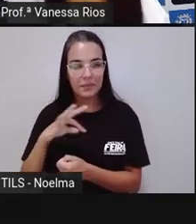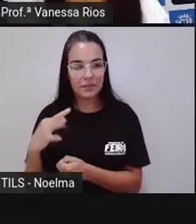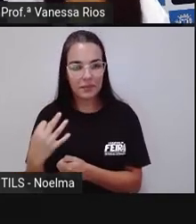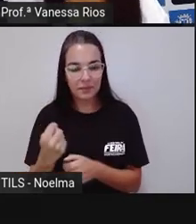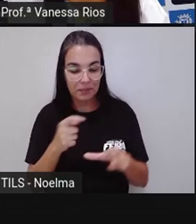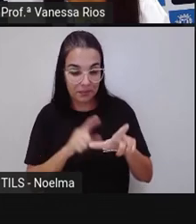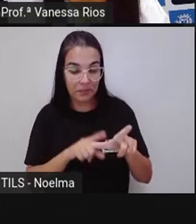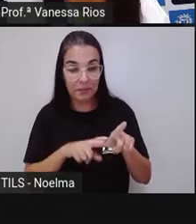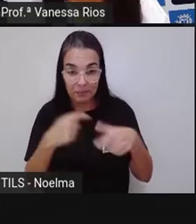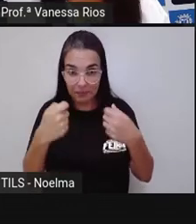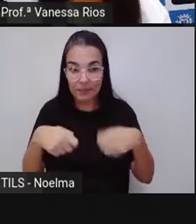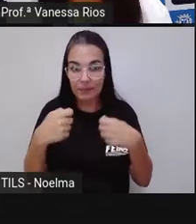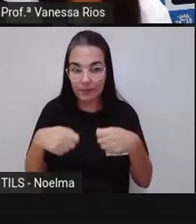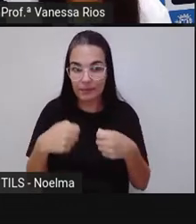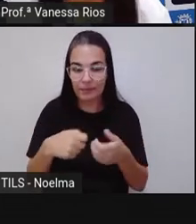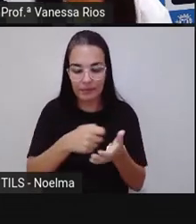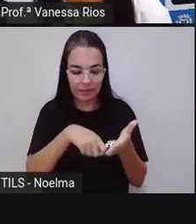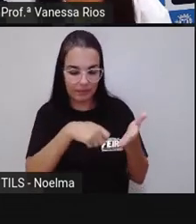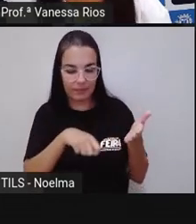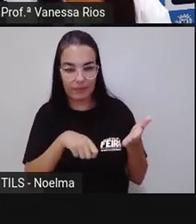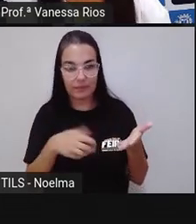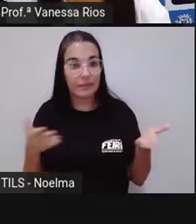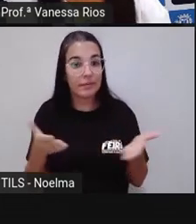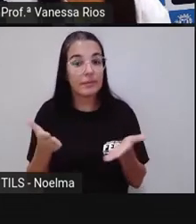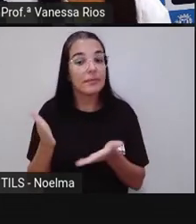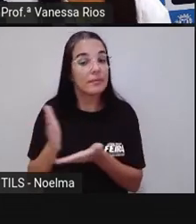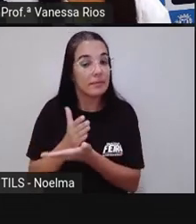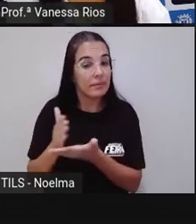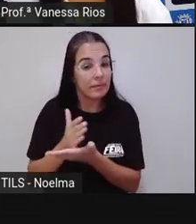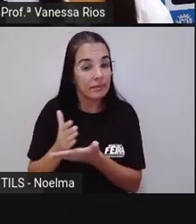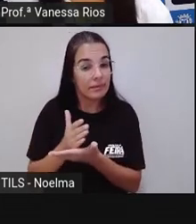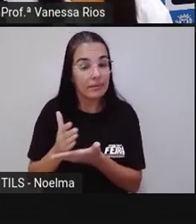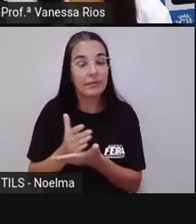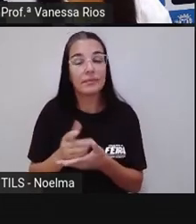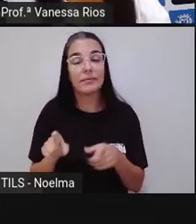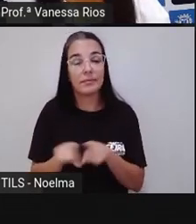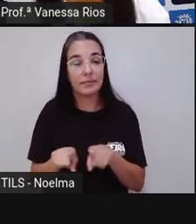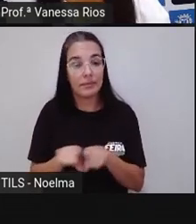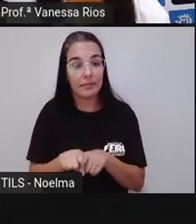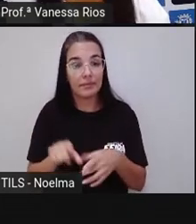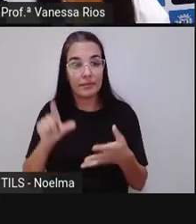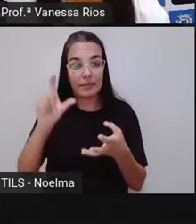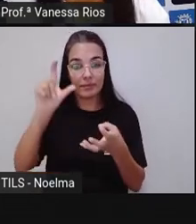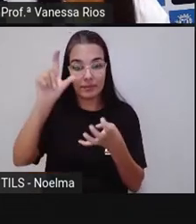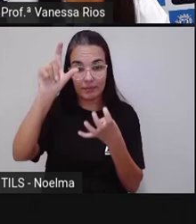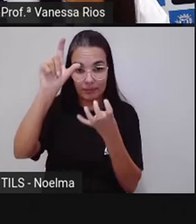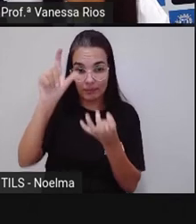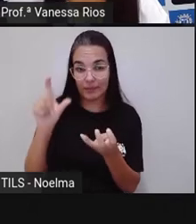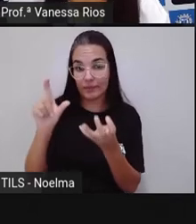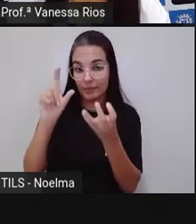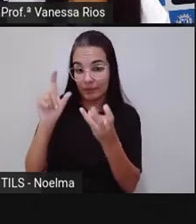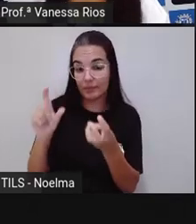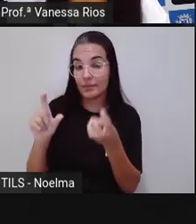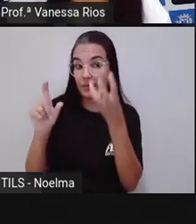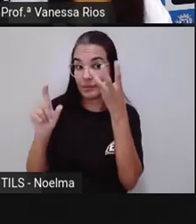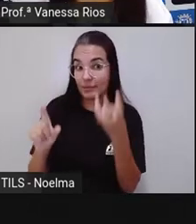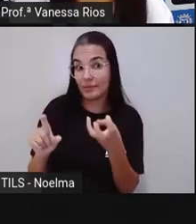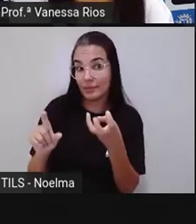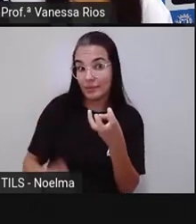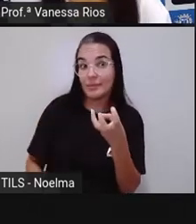necessárias para a escrita dessa palavra. A pró também separou a sílaba. E a gente já